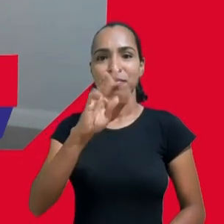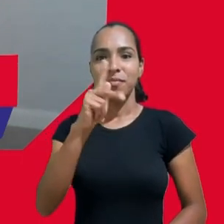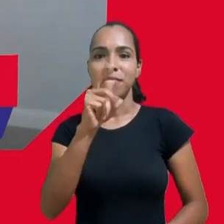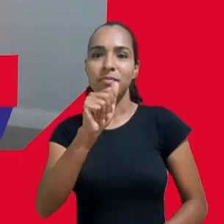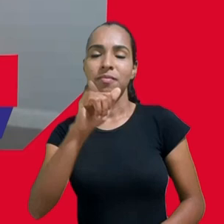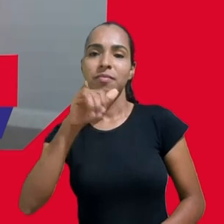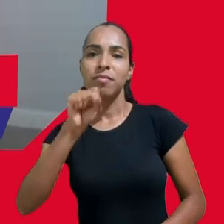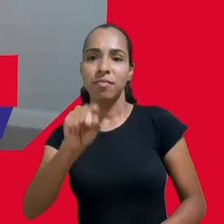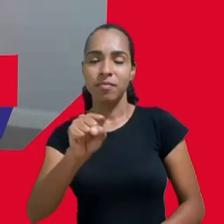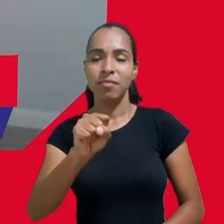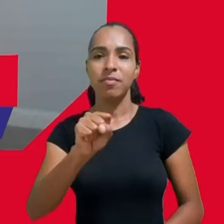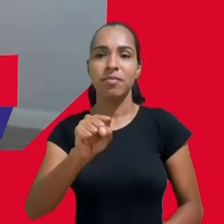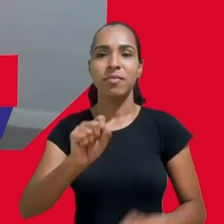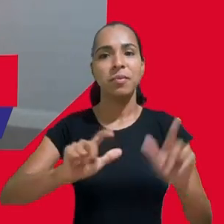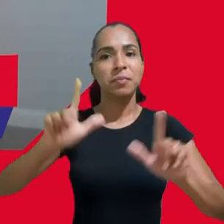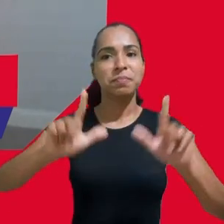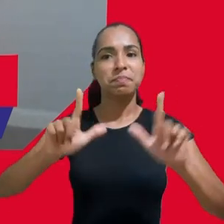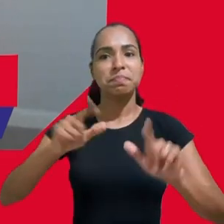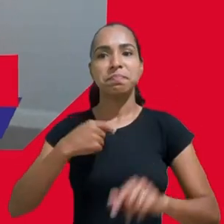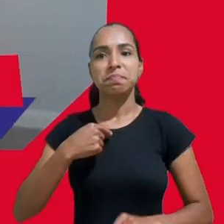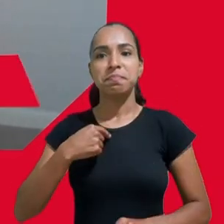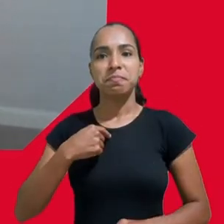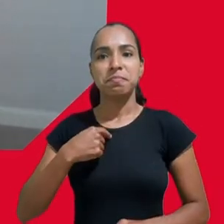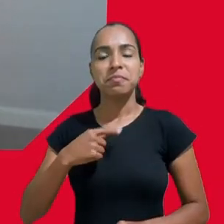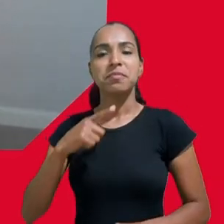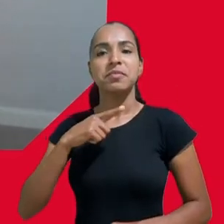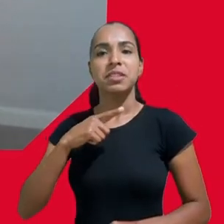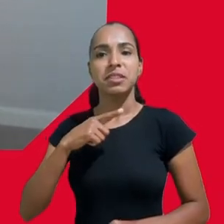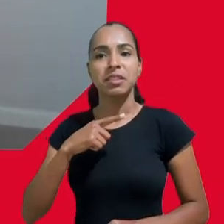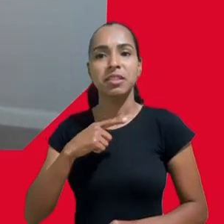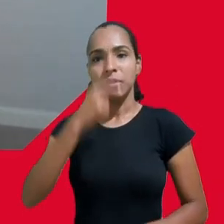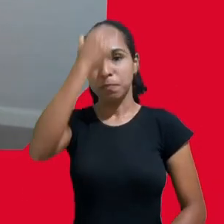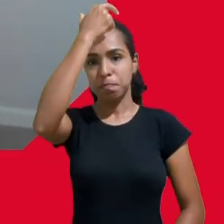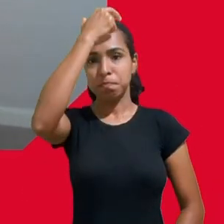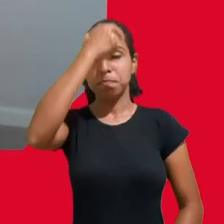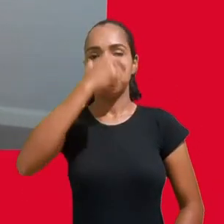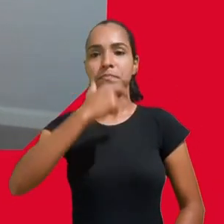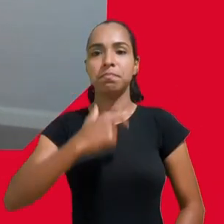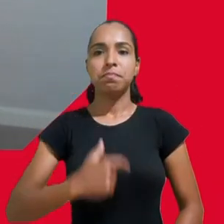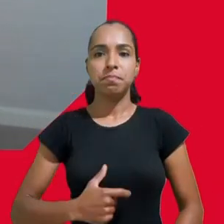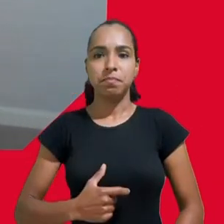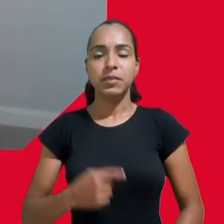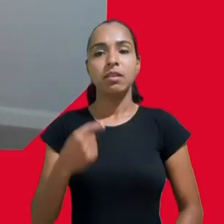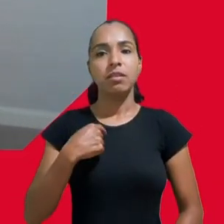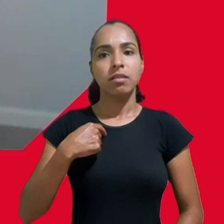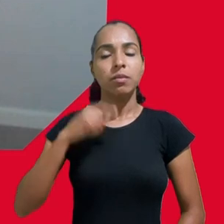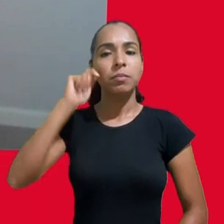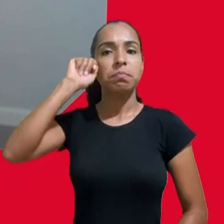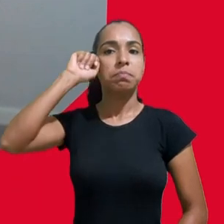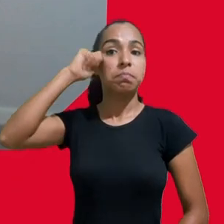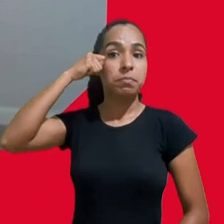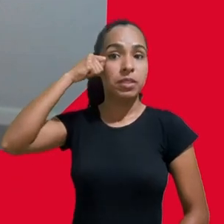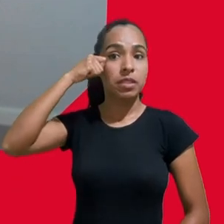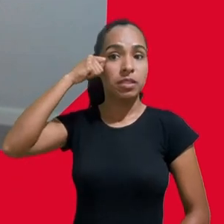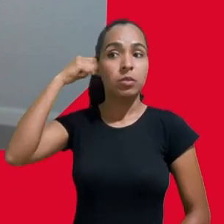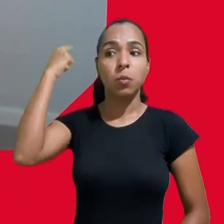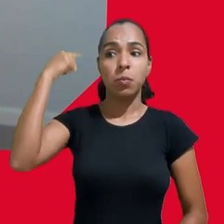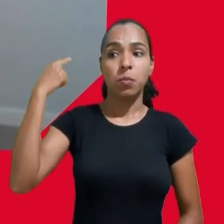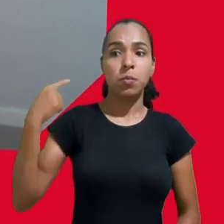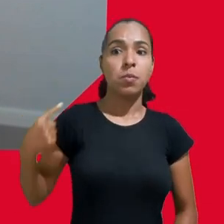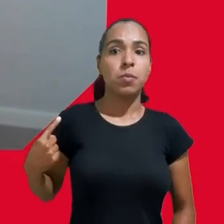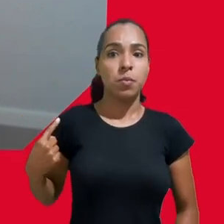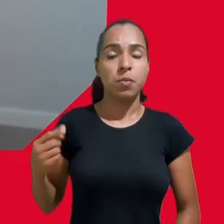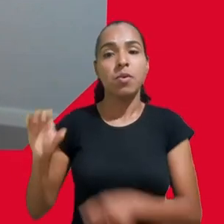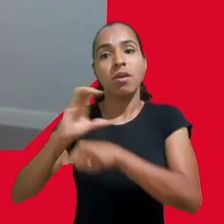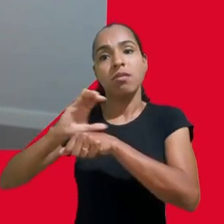e aproveito agora para fazer a minha autodescrição eu sou uma mulher preta tenho cabelos cachados castanhos estou usando uma blusa preta